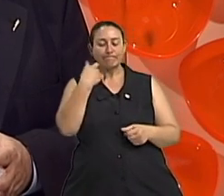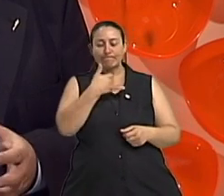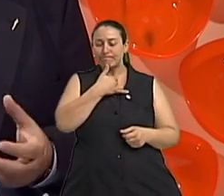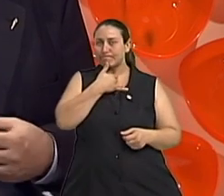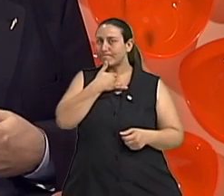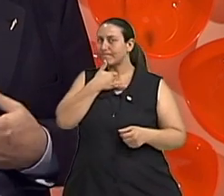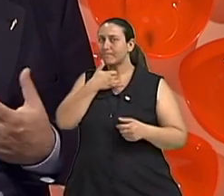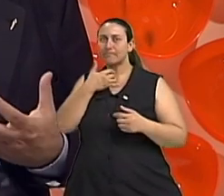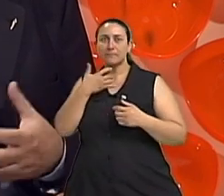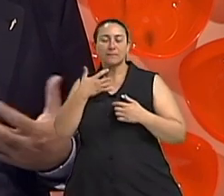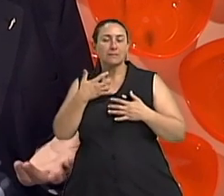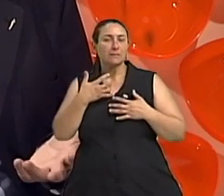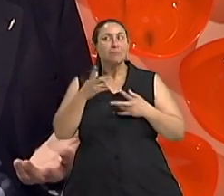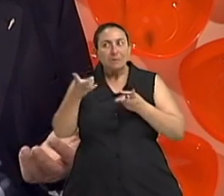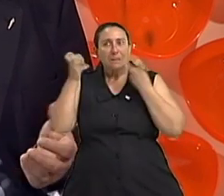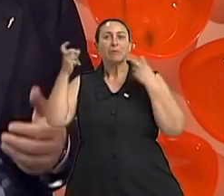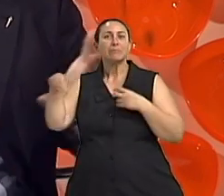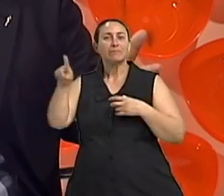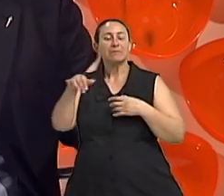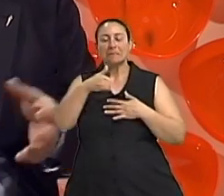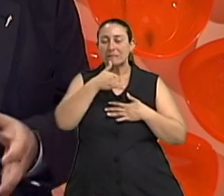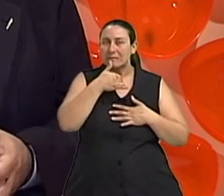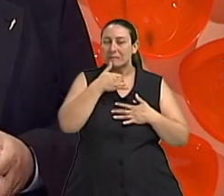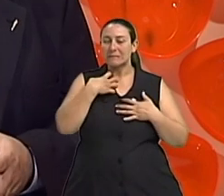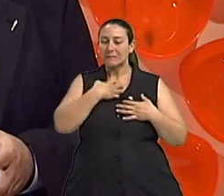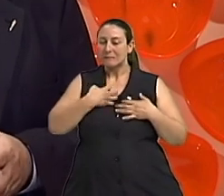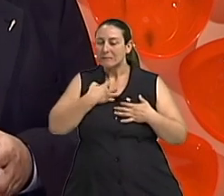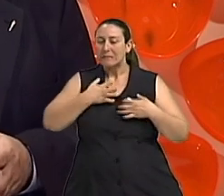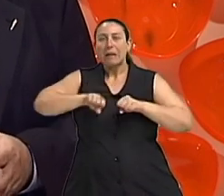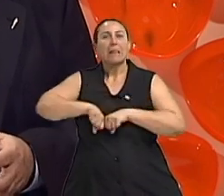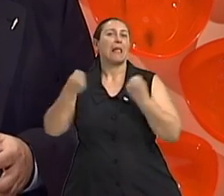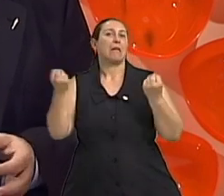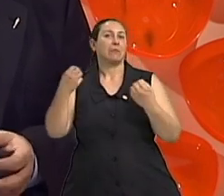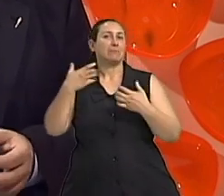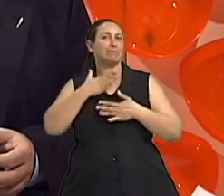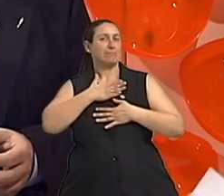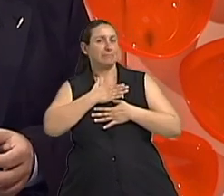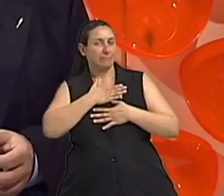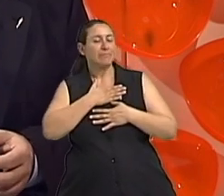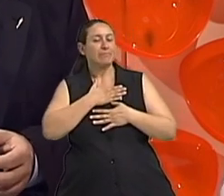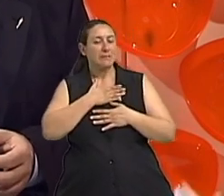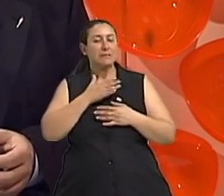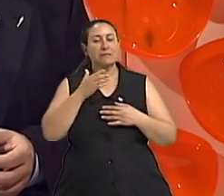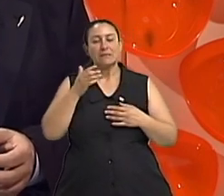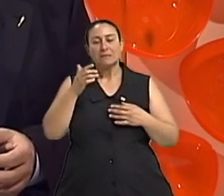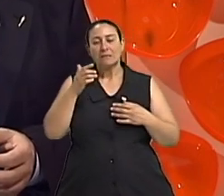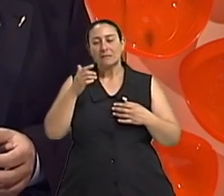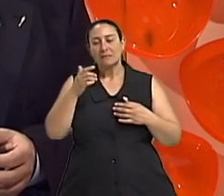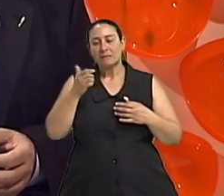a gente percebe o desapontamento a quebra da autoestima e da segurança porque aquilo passa a